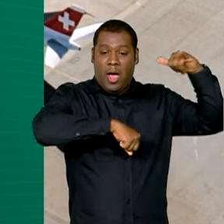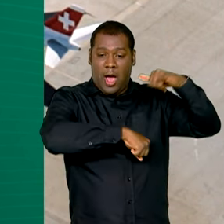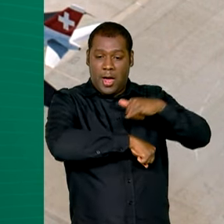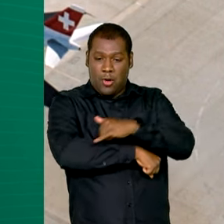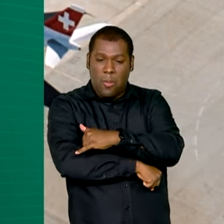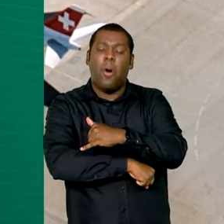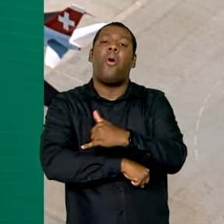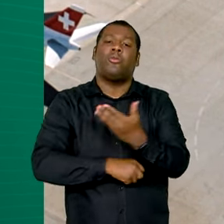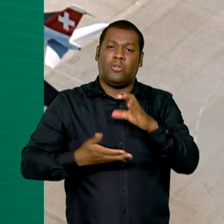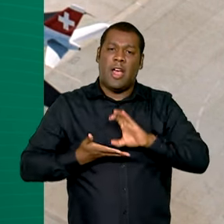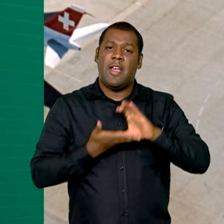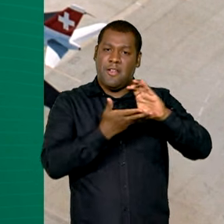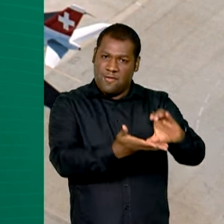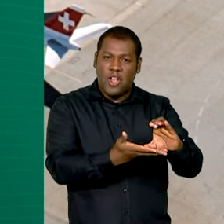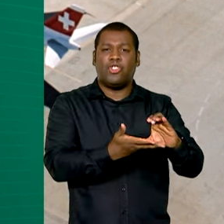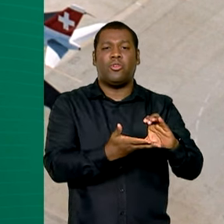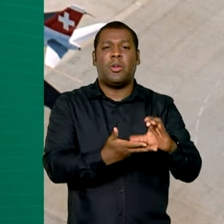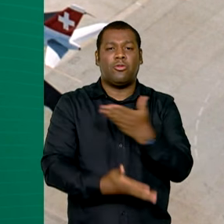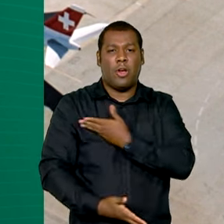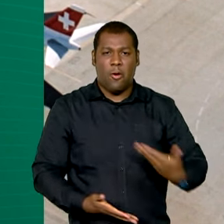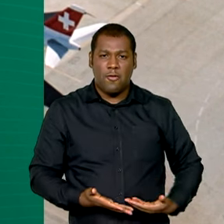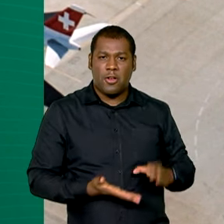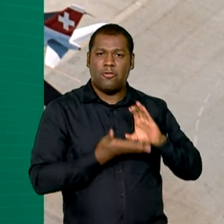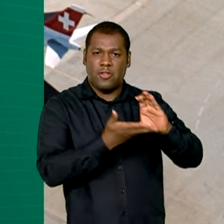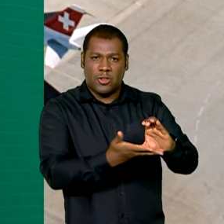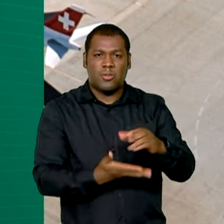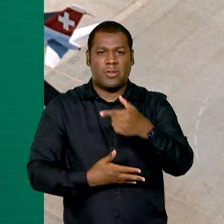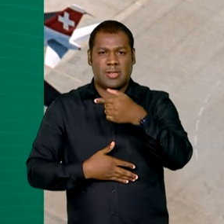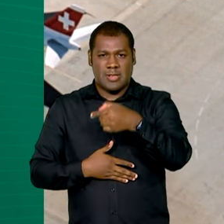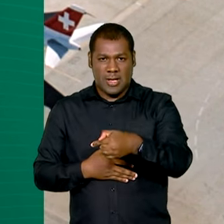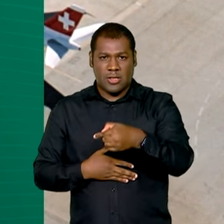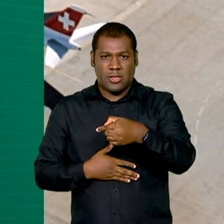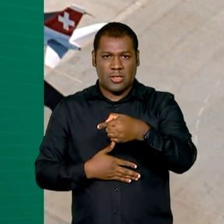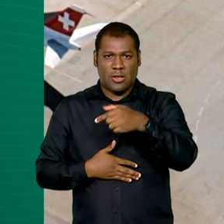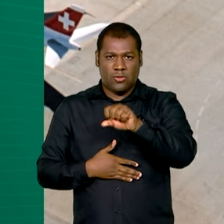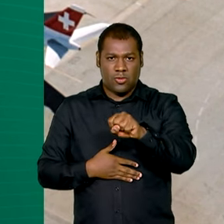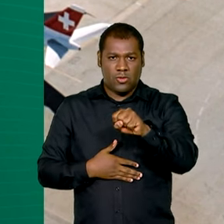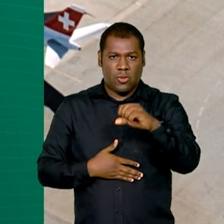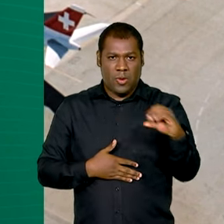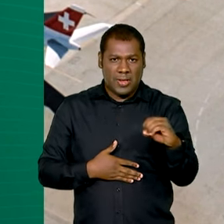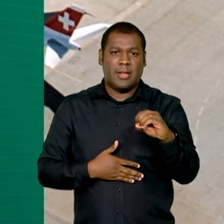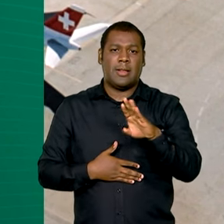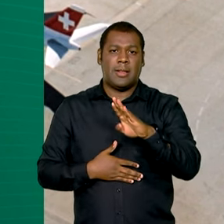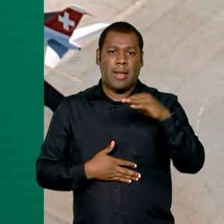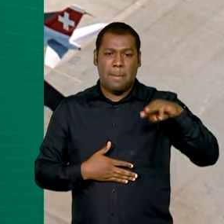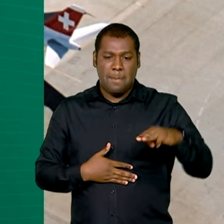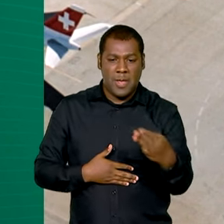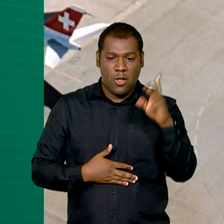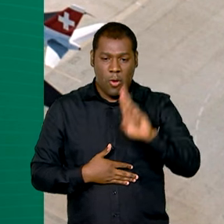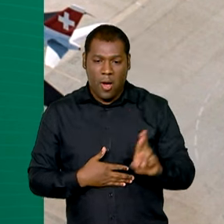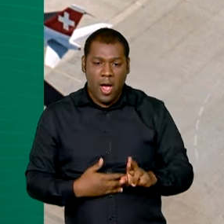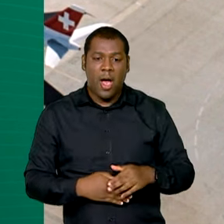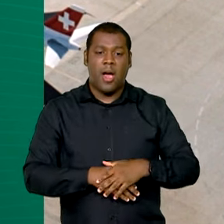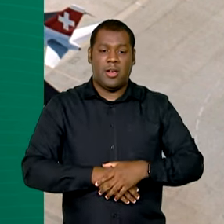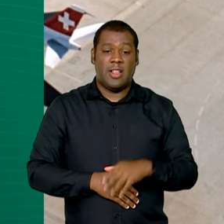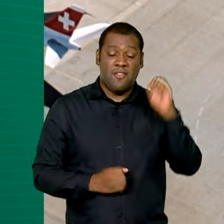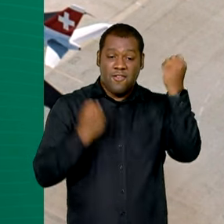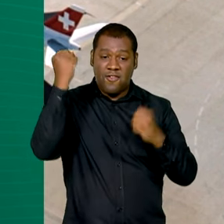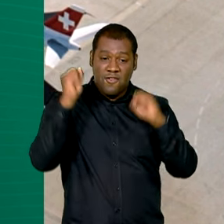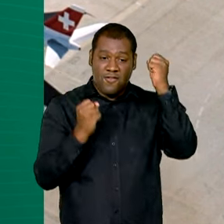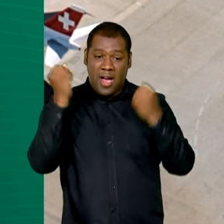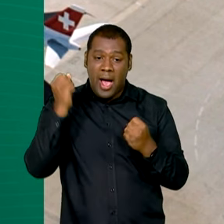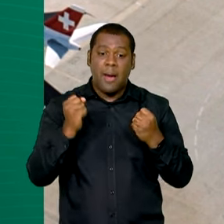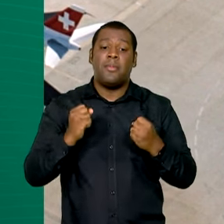vão receber 778 milhões de reais em investimentos, e as hidrovias quase 11 milhões para